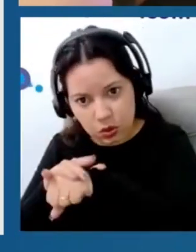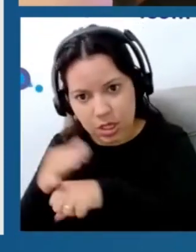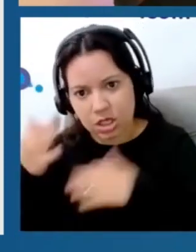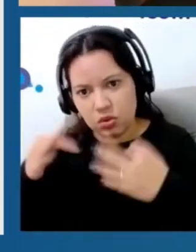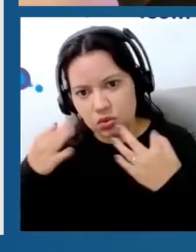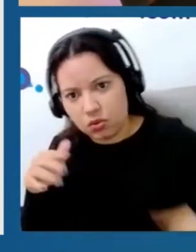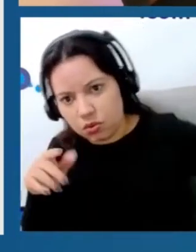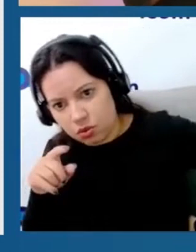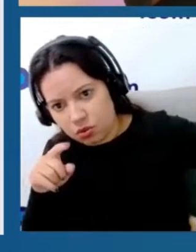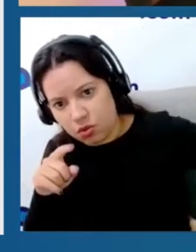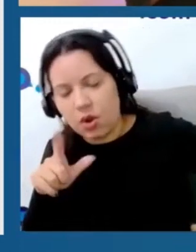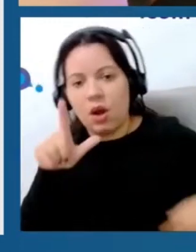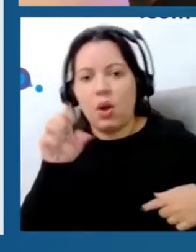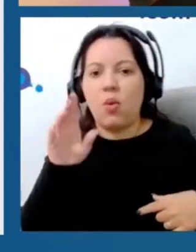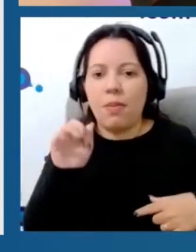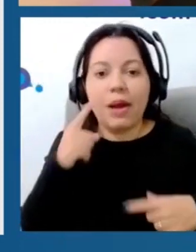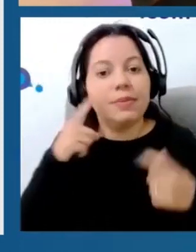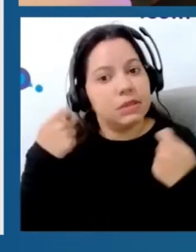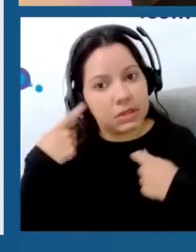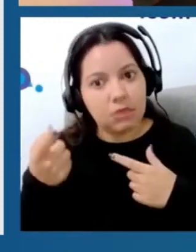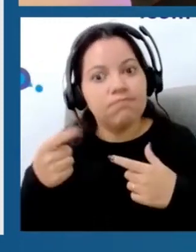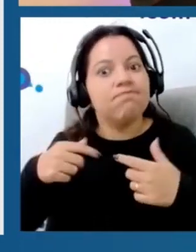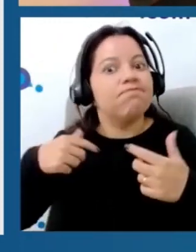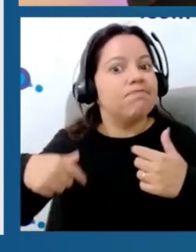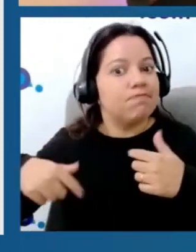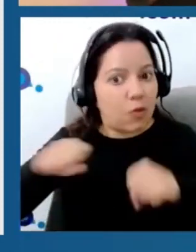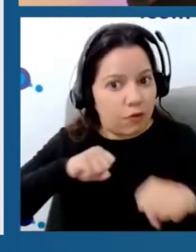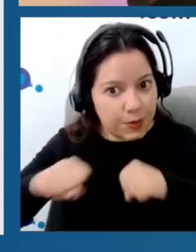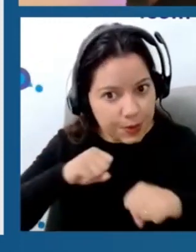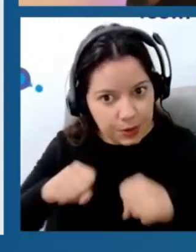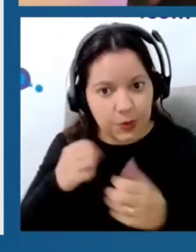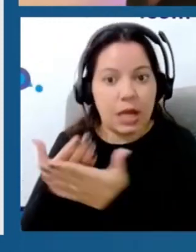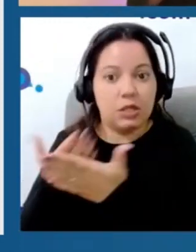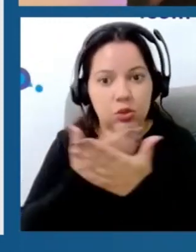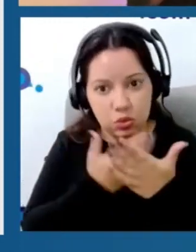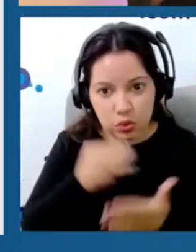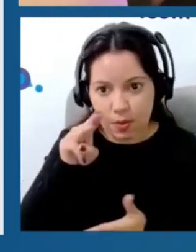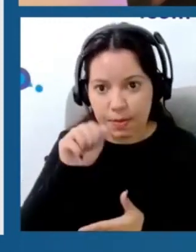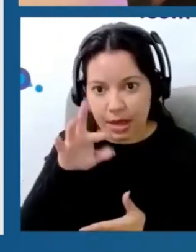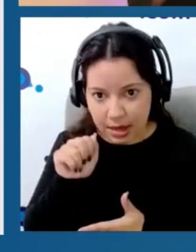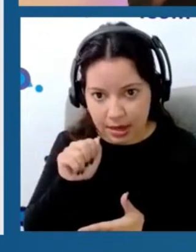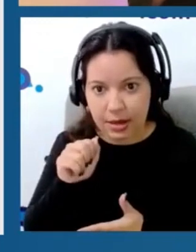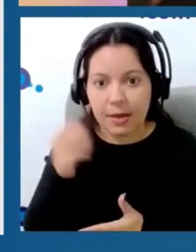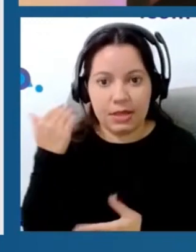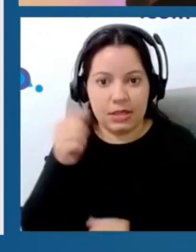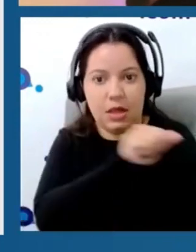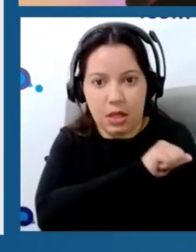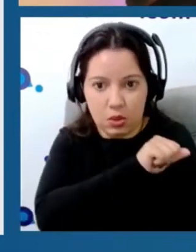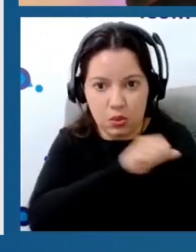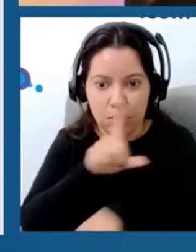ele precisa. Ele precisa de movimento. Então, esses estudos, incluindo o estudo de Mayara, que foi minha aluna de doutorado também,